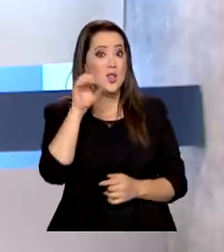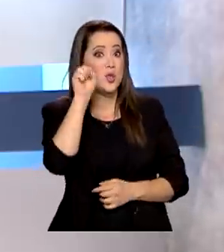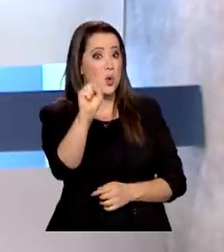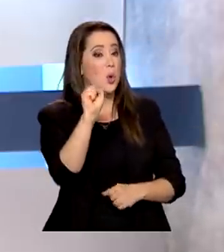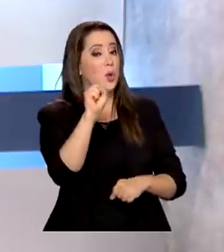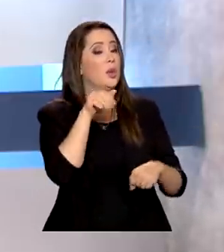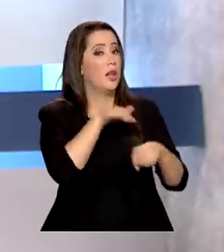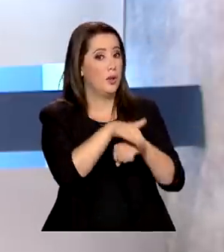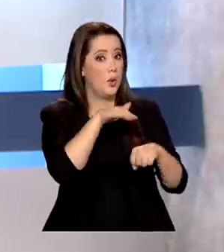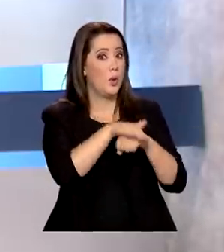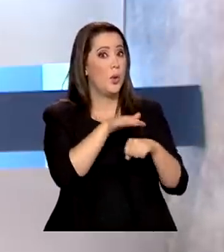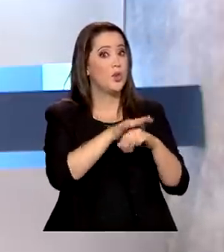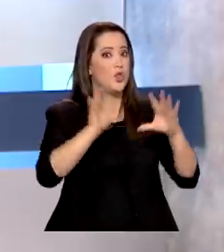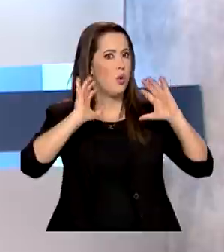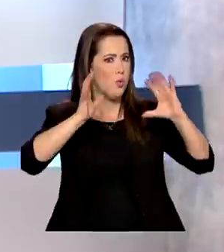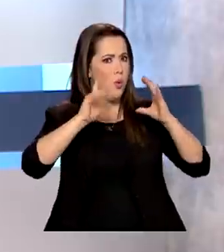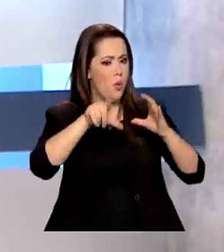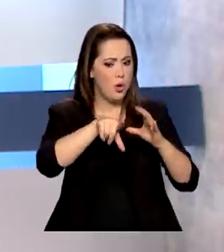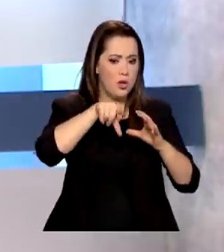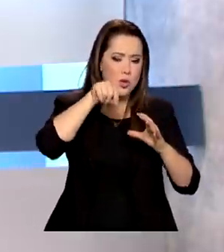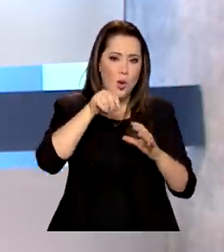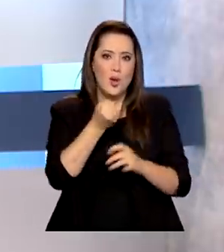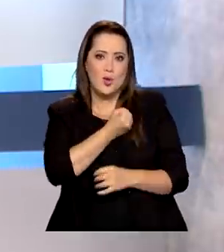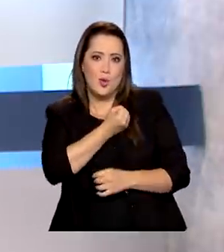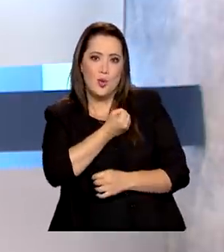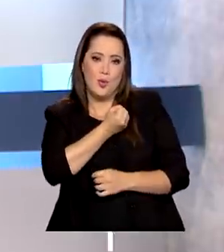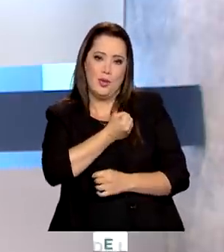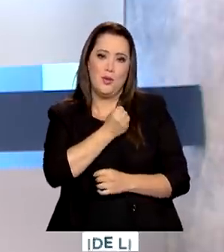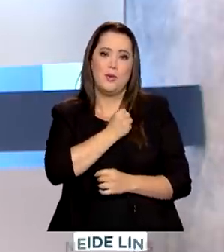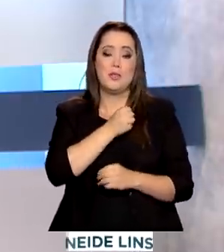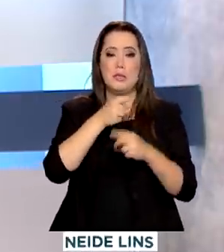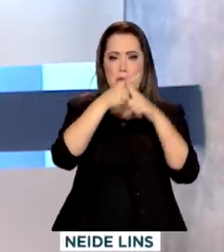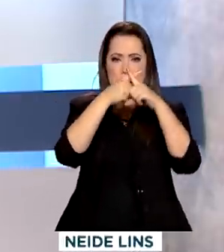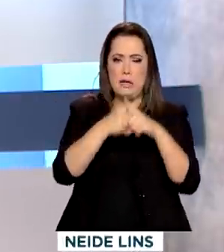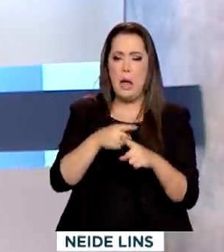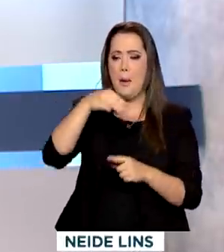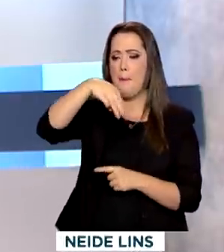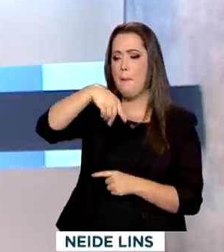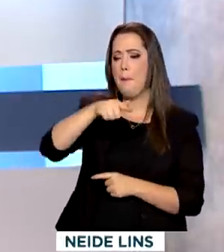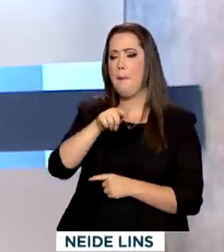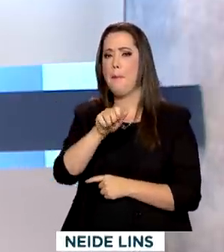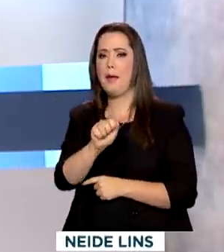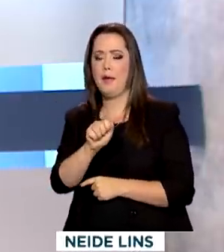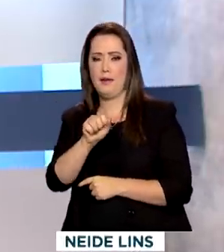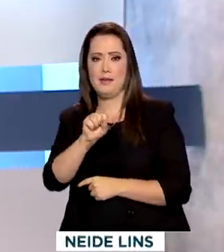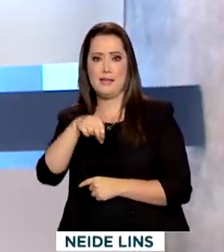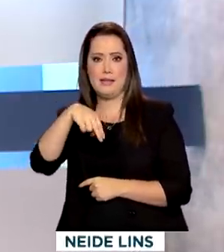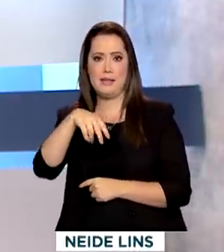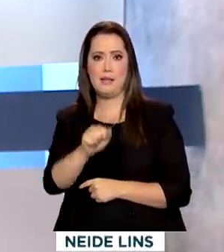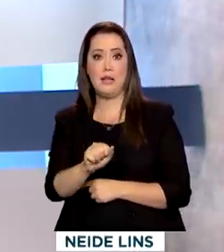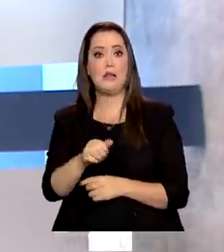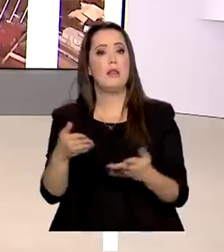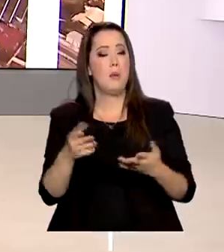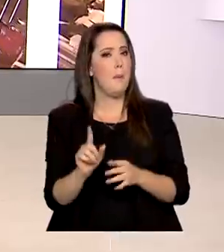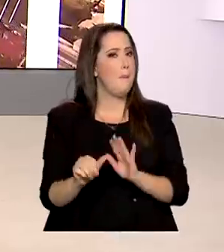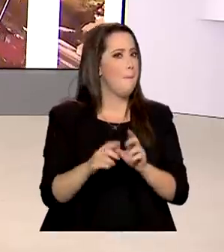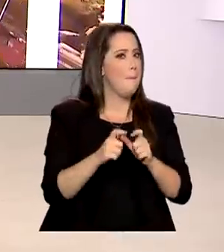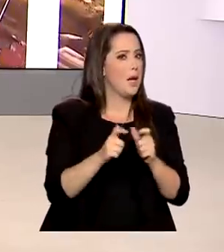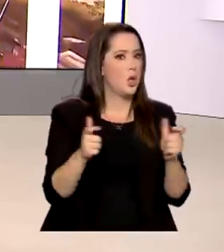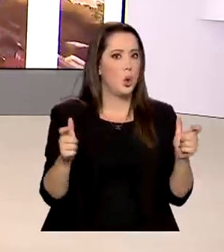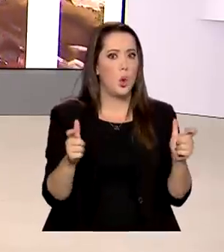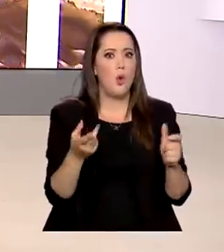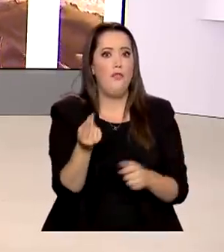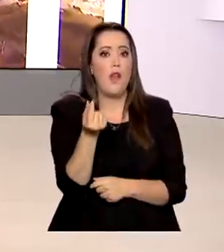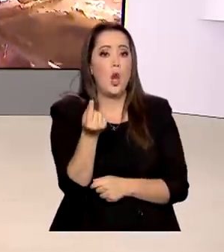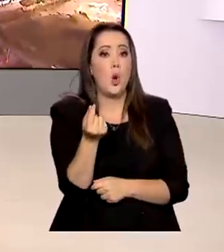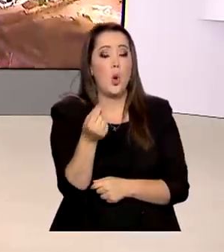Mega da Virada. O prêmio este ano é o maior da história, R$ 350 milhões. Vamos agora ao